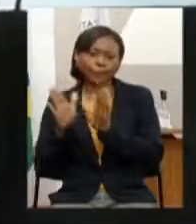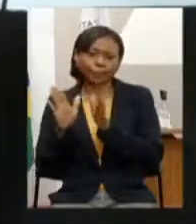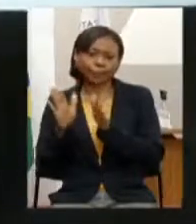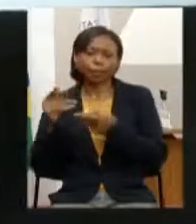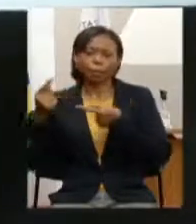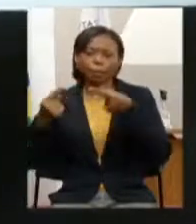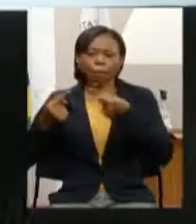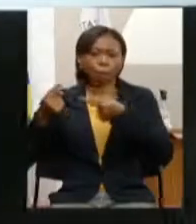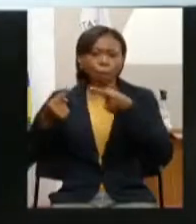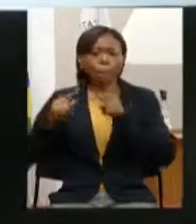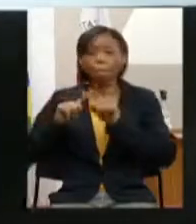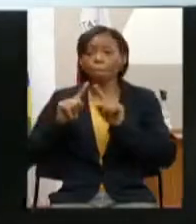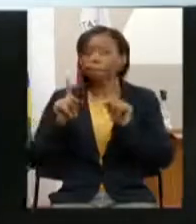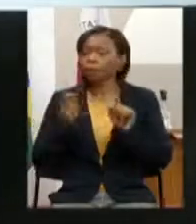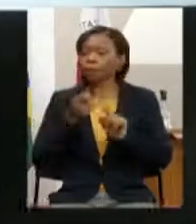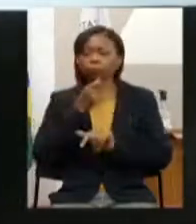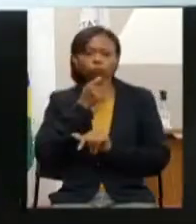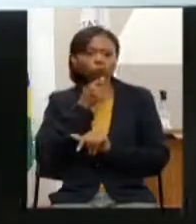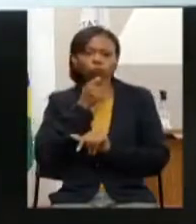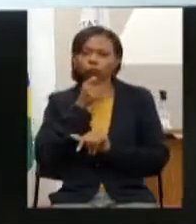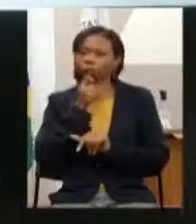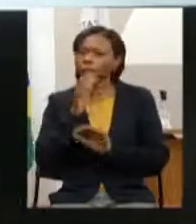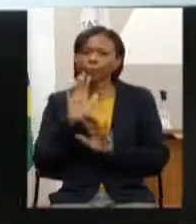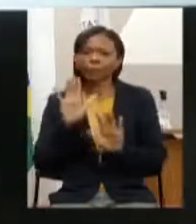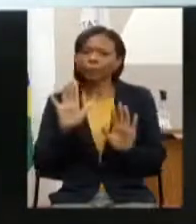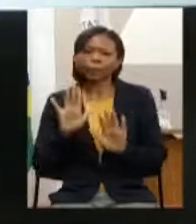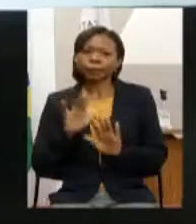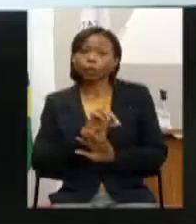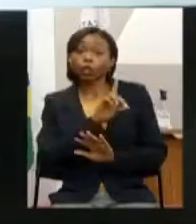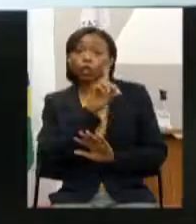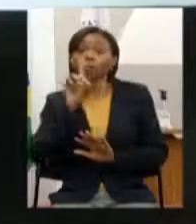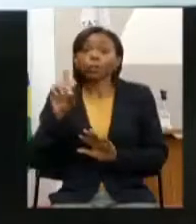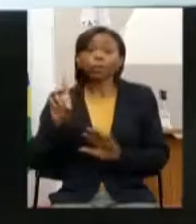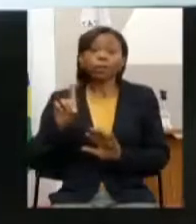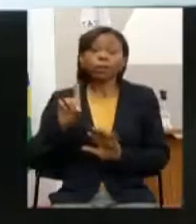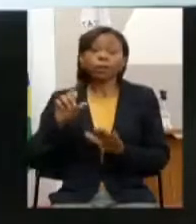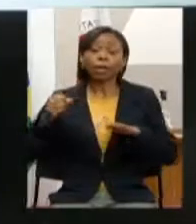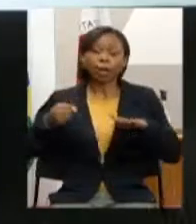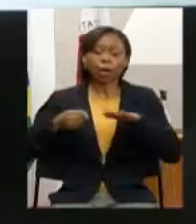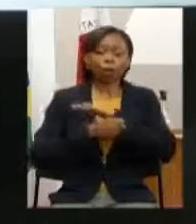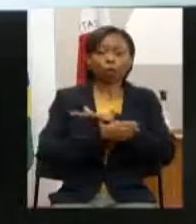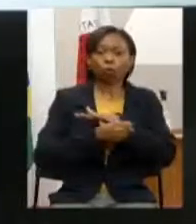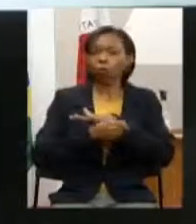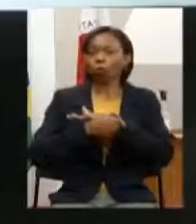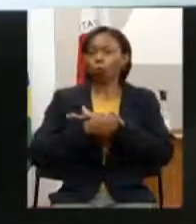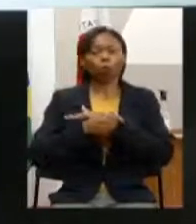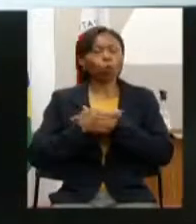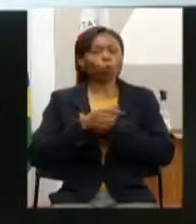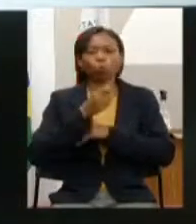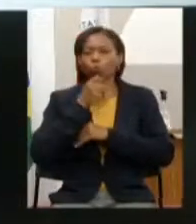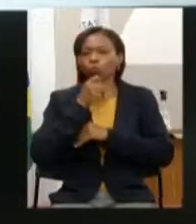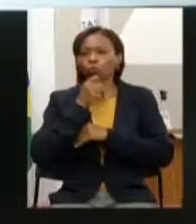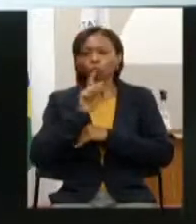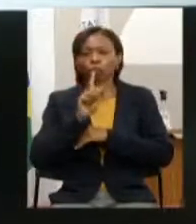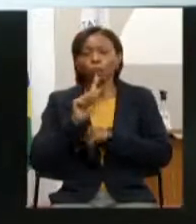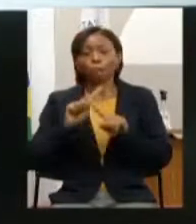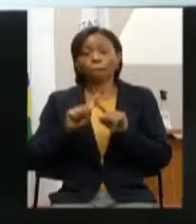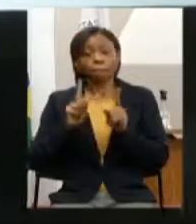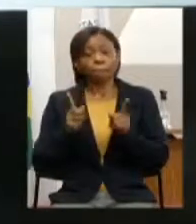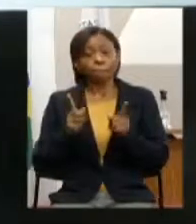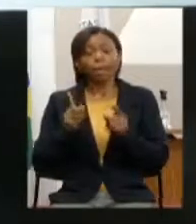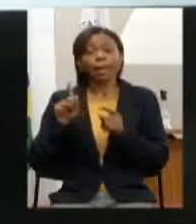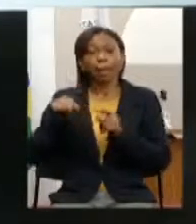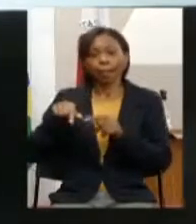a gente ainda não tem por enquanto uma previsão para essa nomeação mas está está no radar está sendo